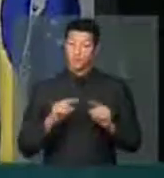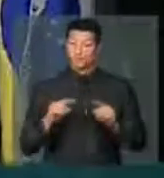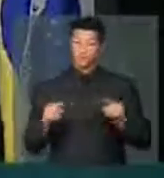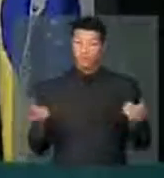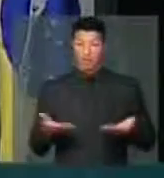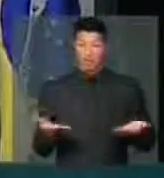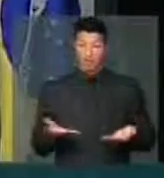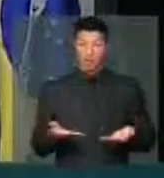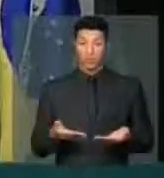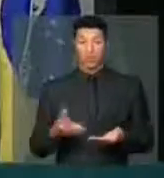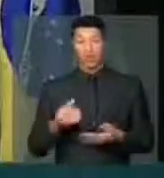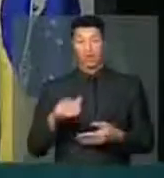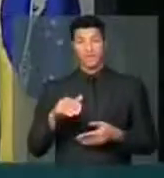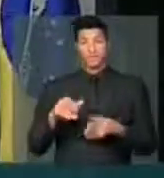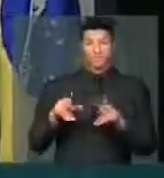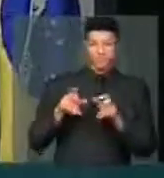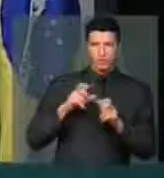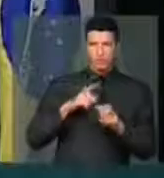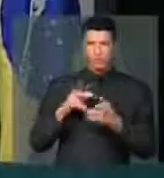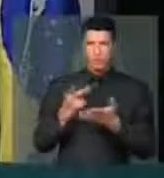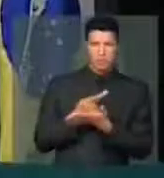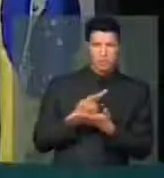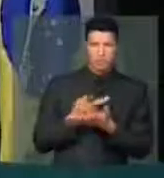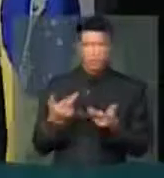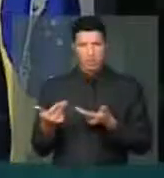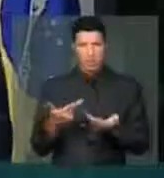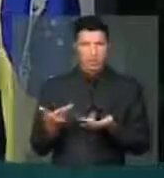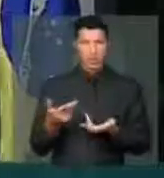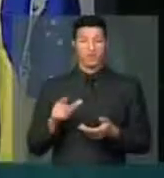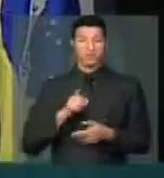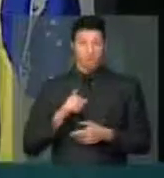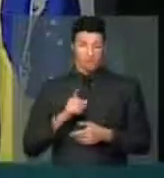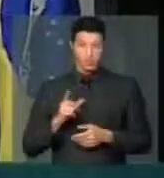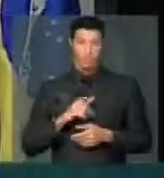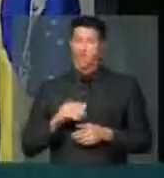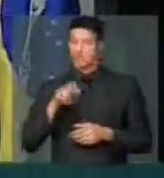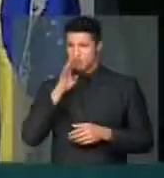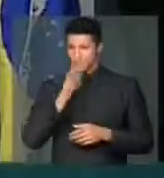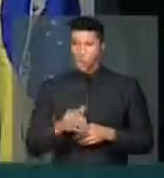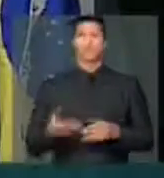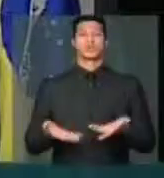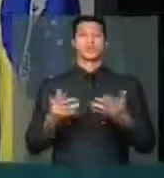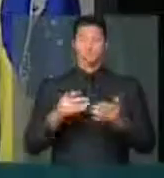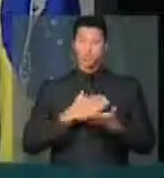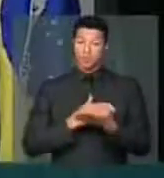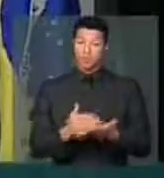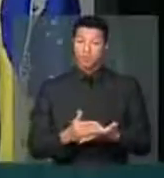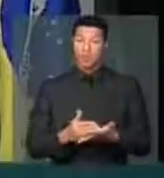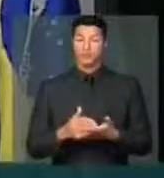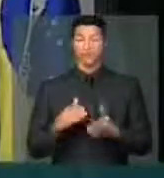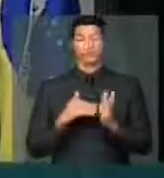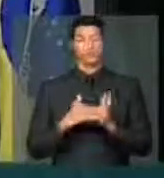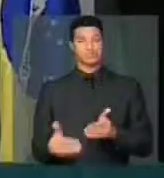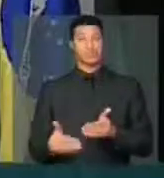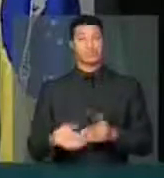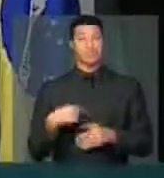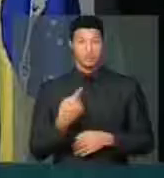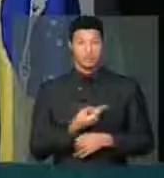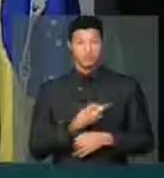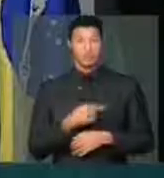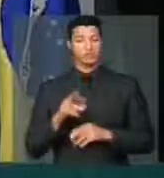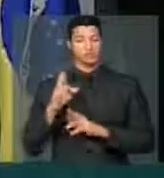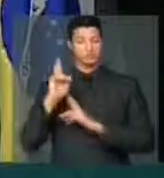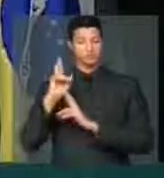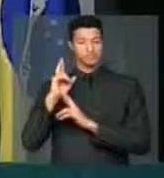agora, houve uma exacerbação, houve um exagero, passou-se do ponto. E nós